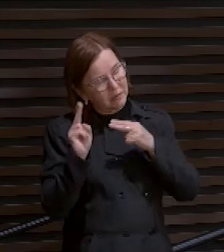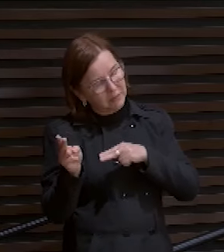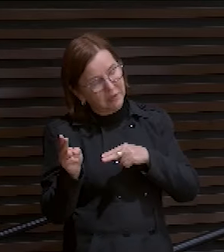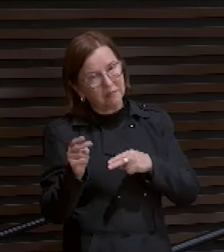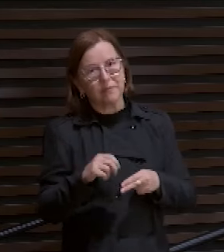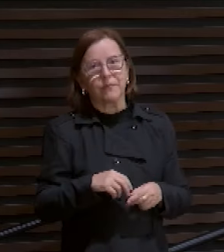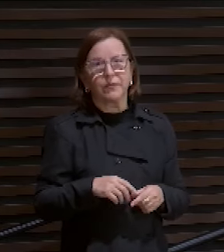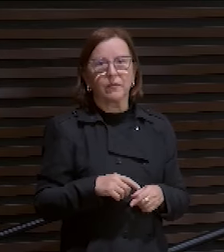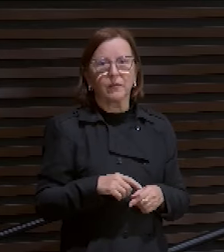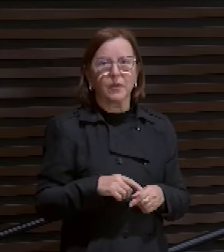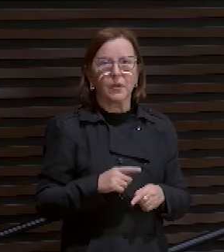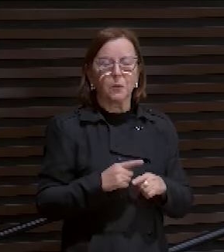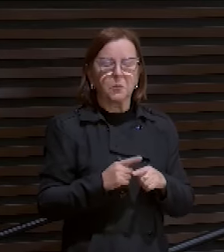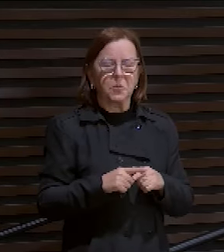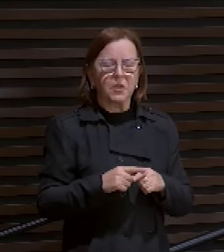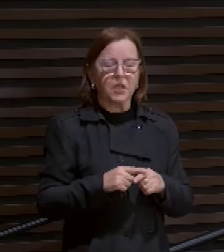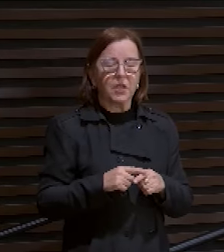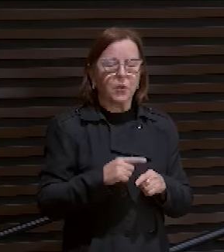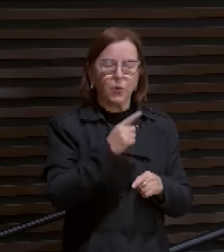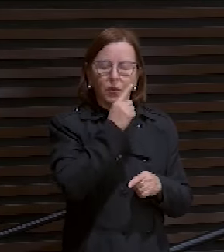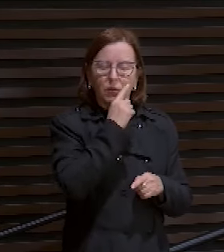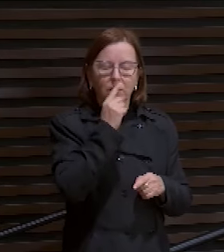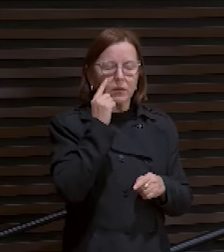Porque os seus olhos estavam pesados.